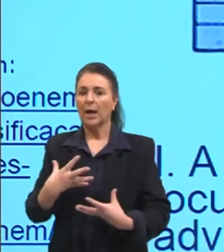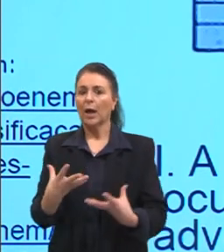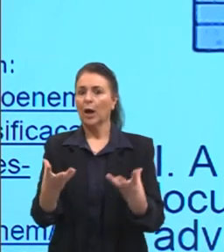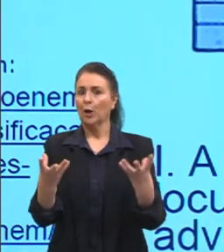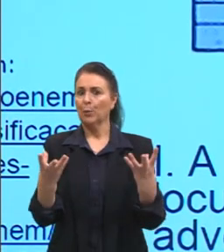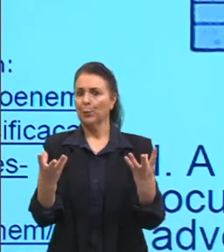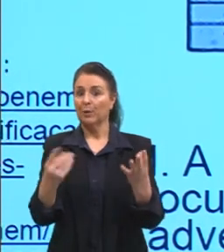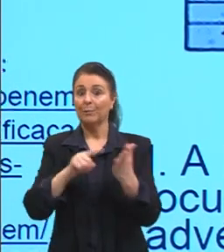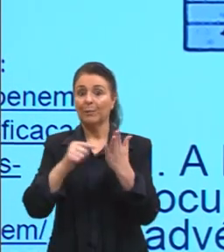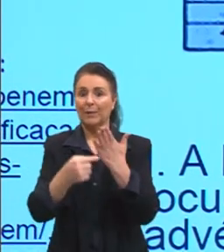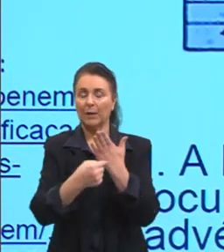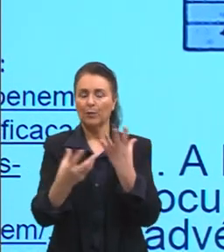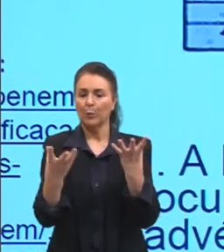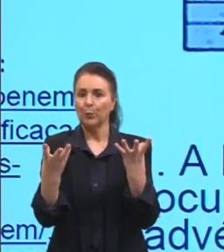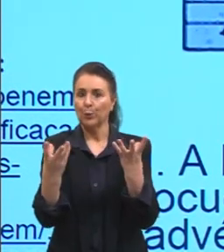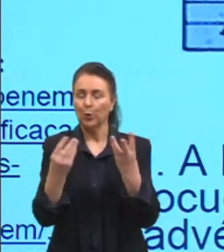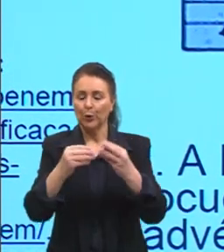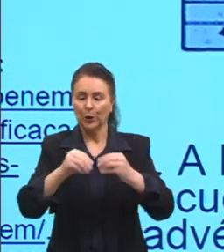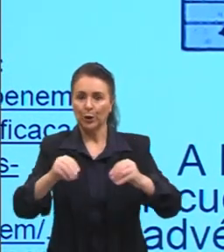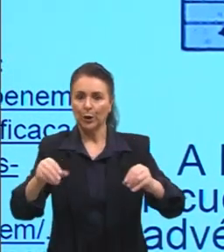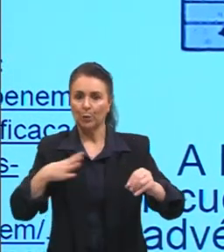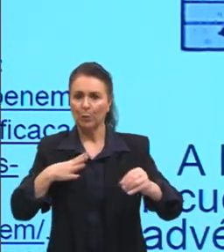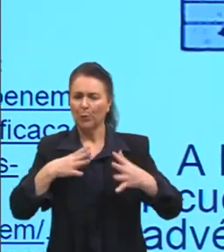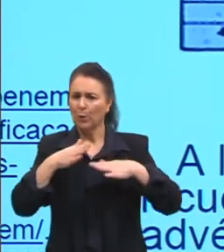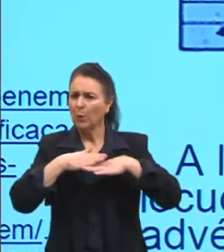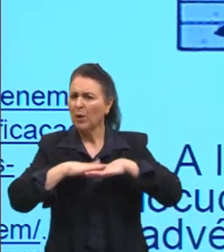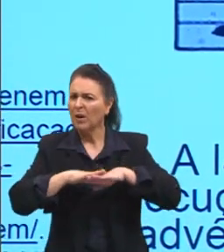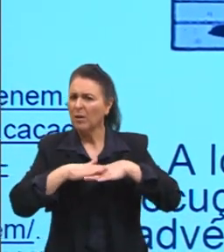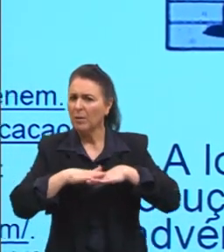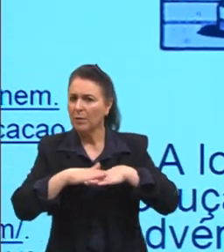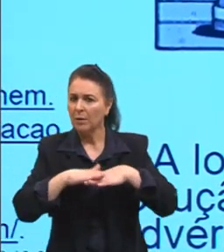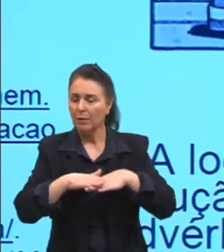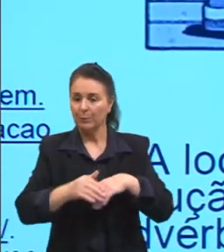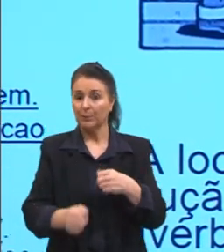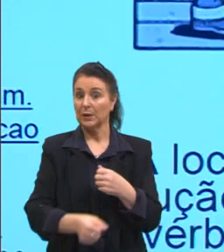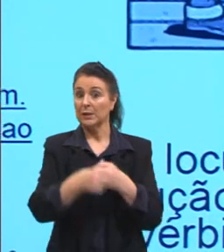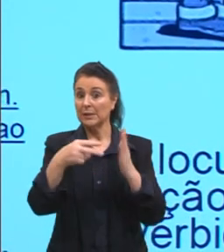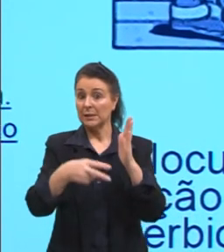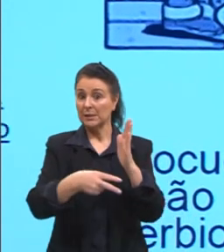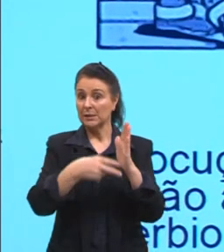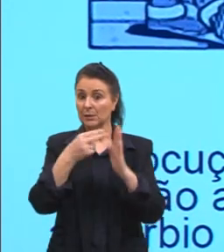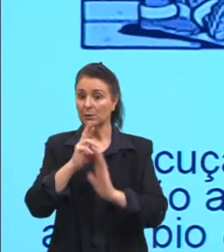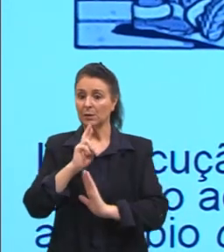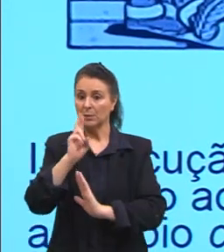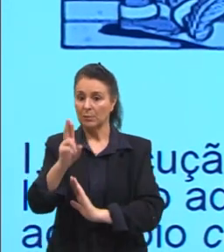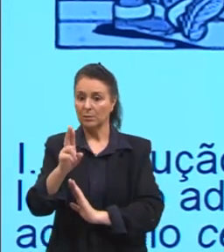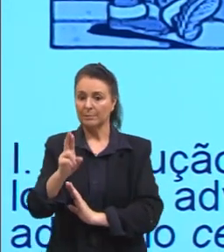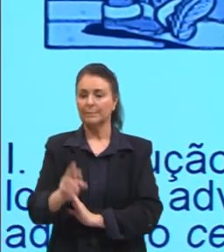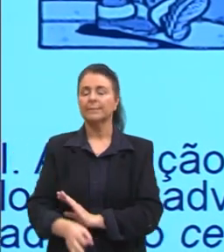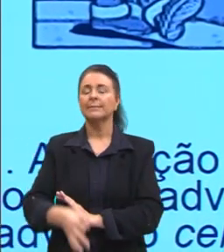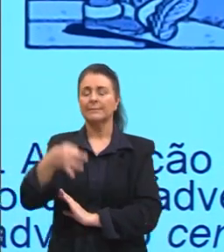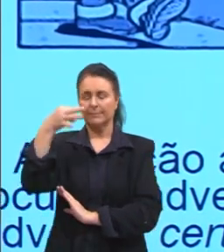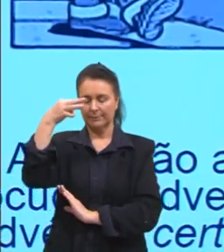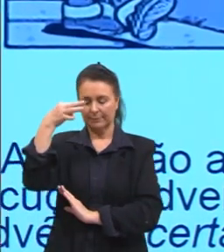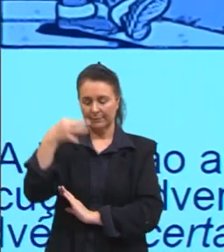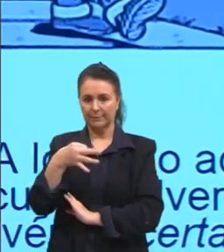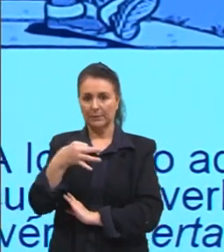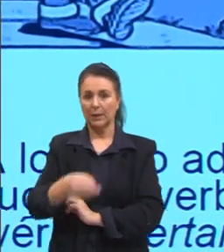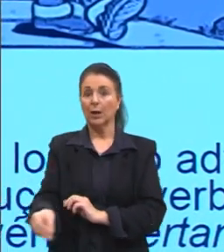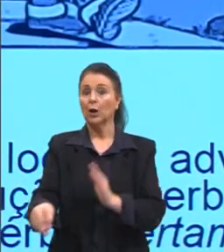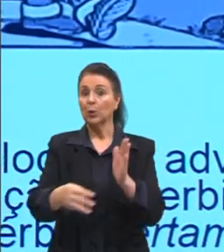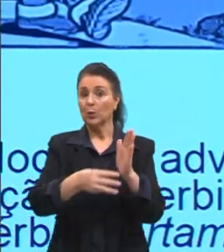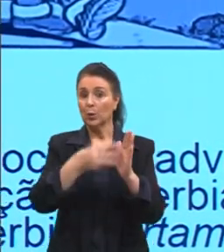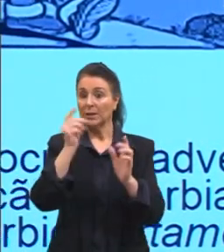meu caminhão. No segundo quadrinho, a mulher responde. Com certeza. E no